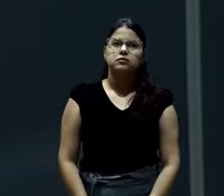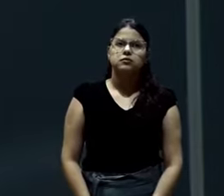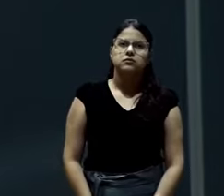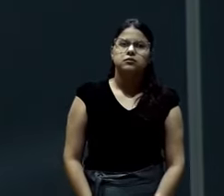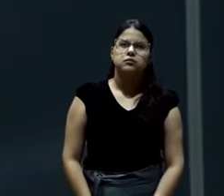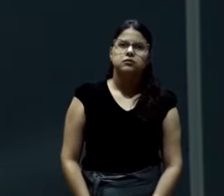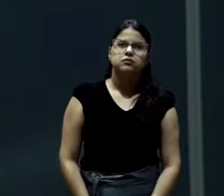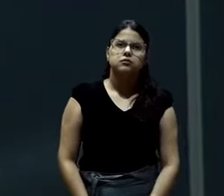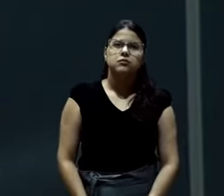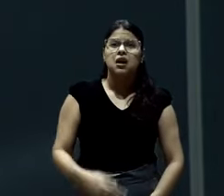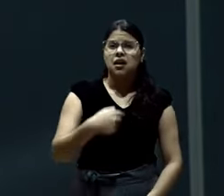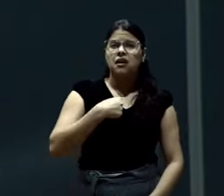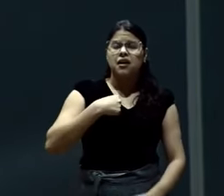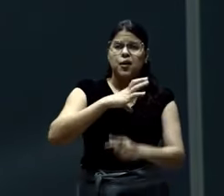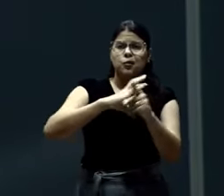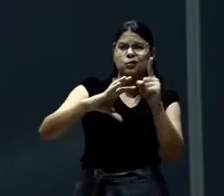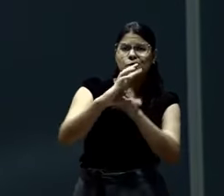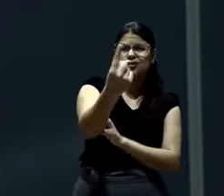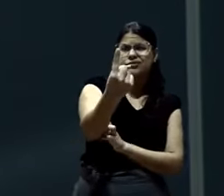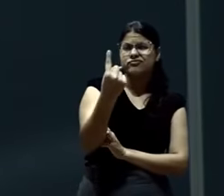aqui e não valorizo esse lugar.